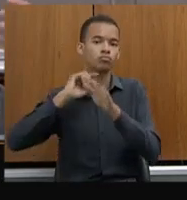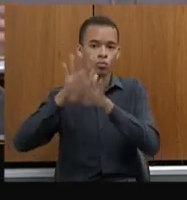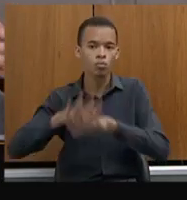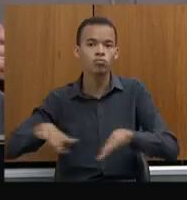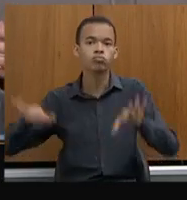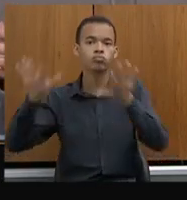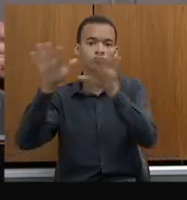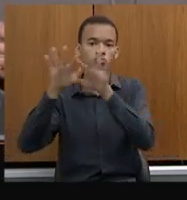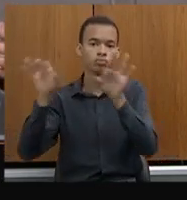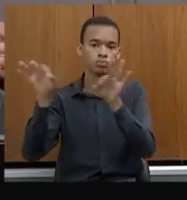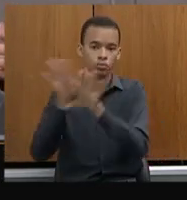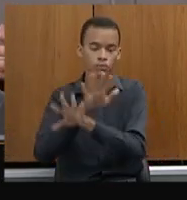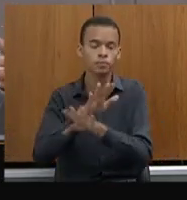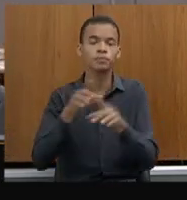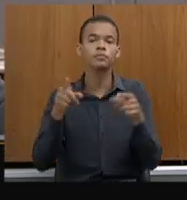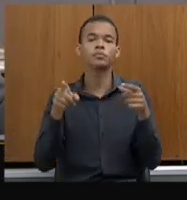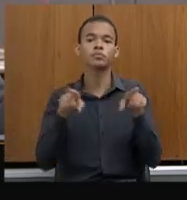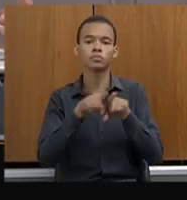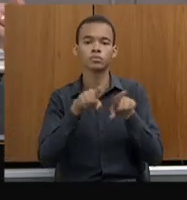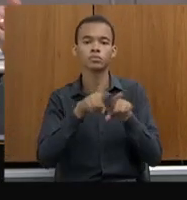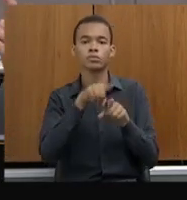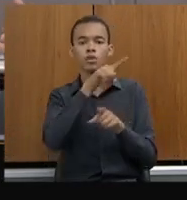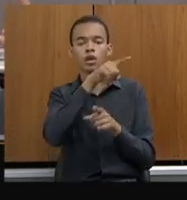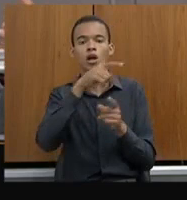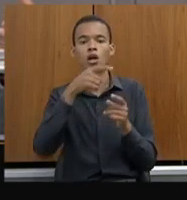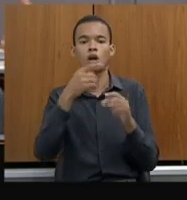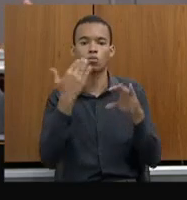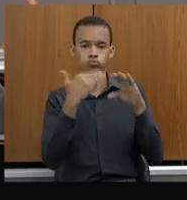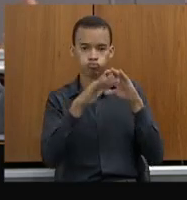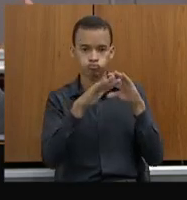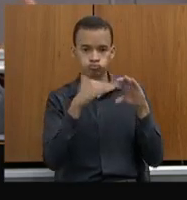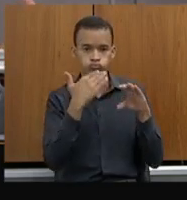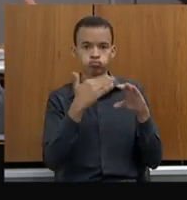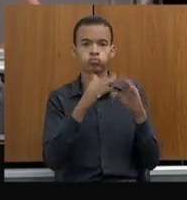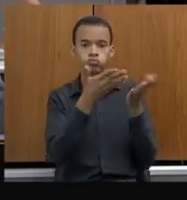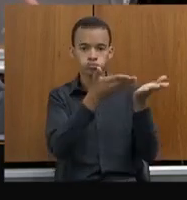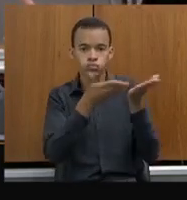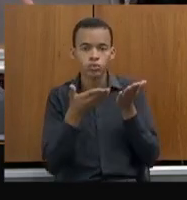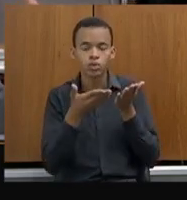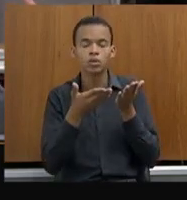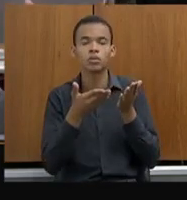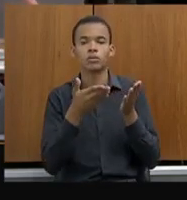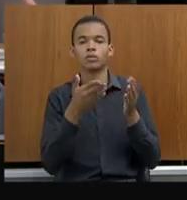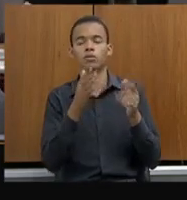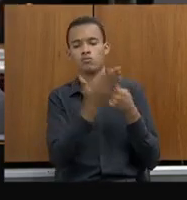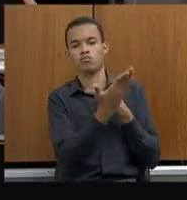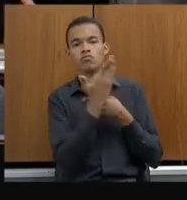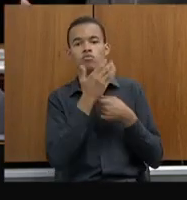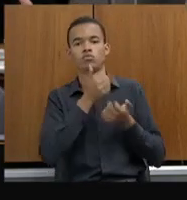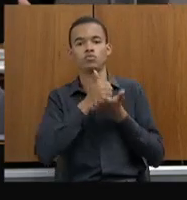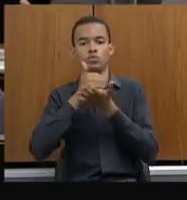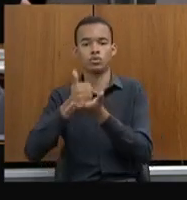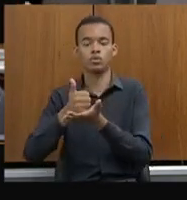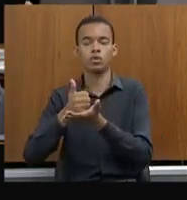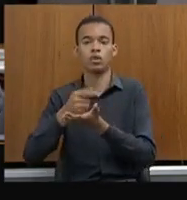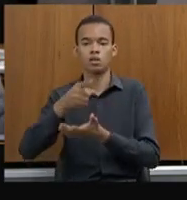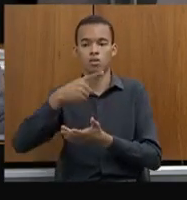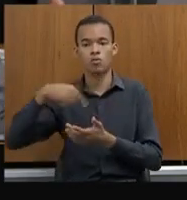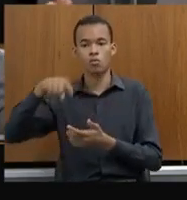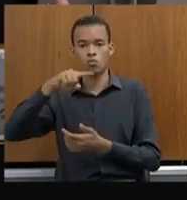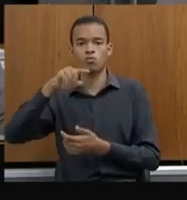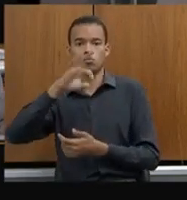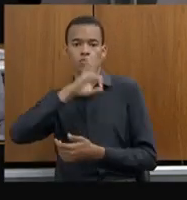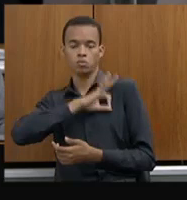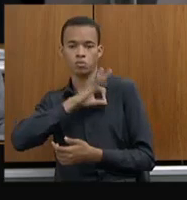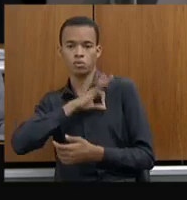contratação dos Correios, nenhum policial vem mais a Belo Horizonte para buscar material, ele recebe na delegacia de polícia